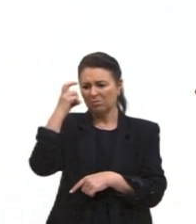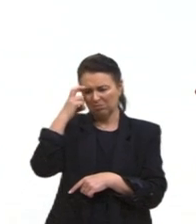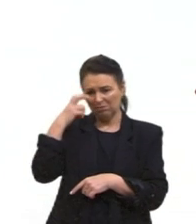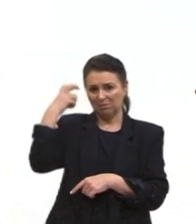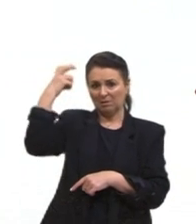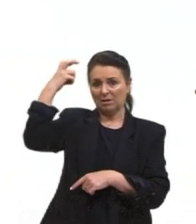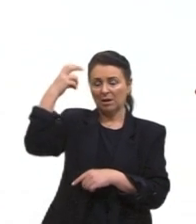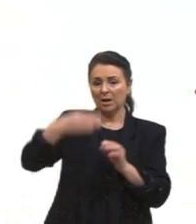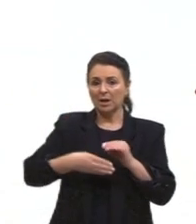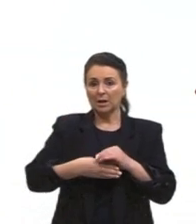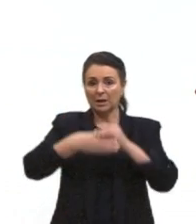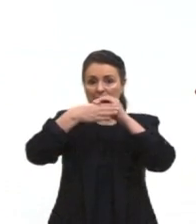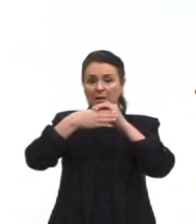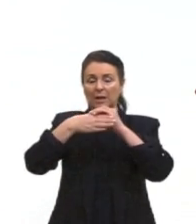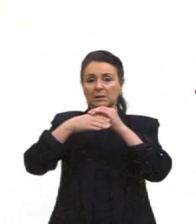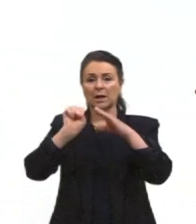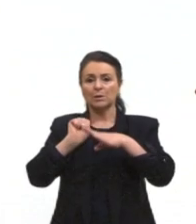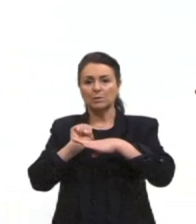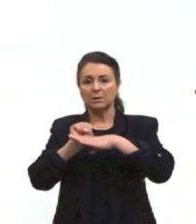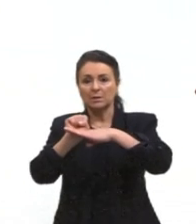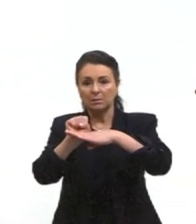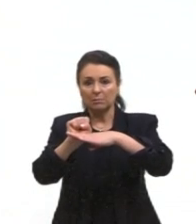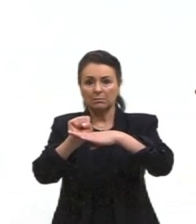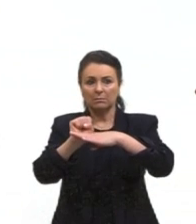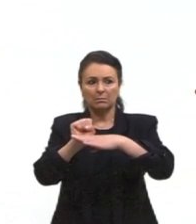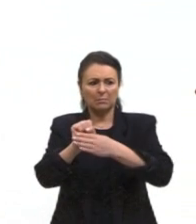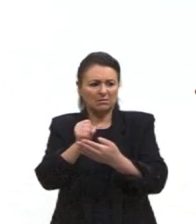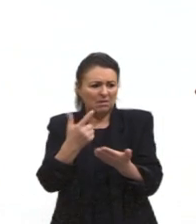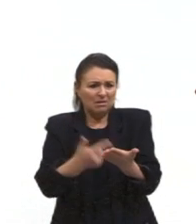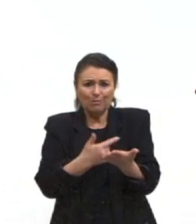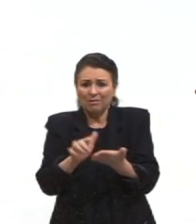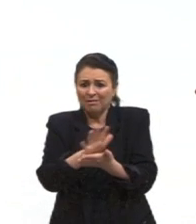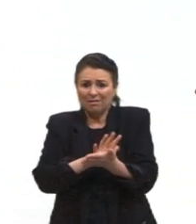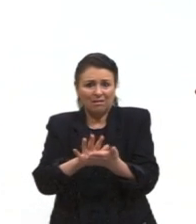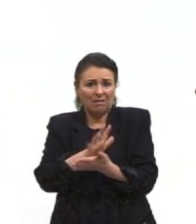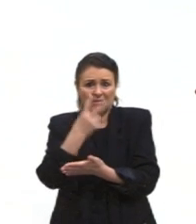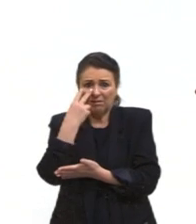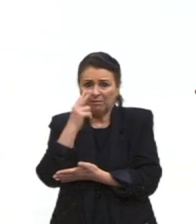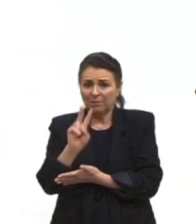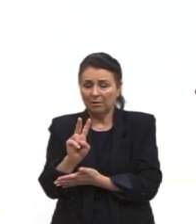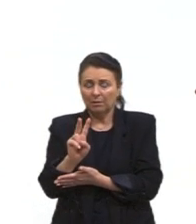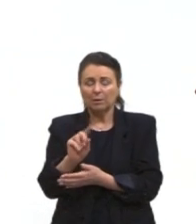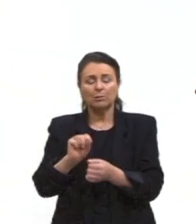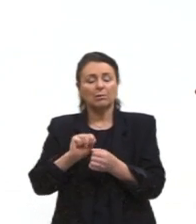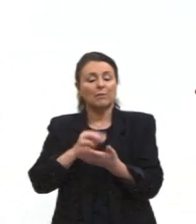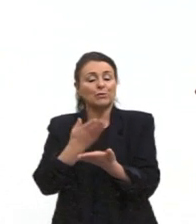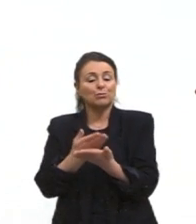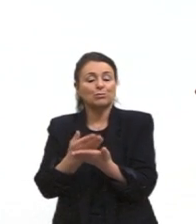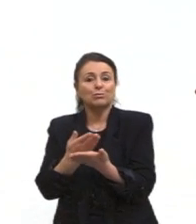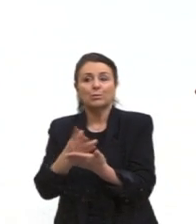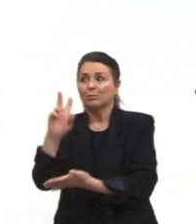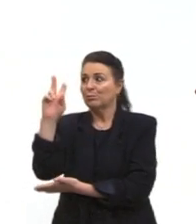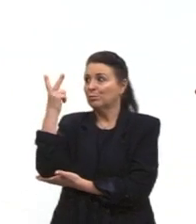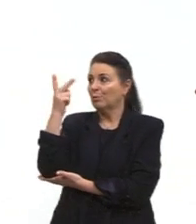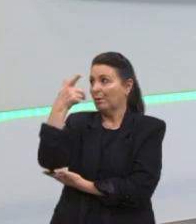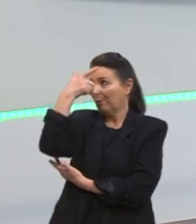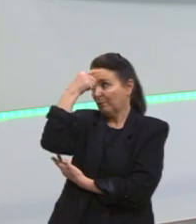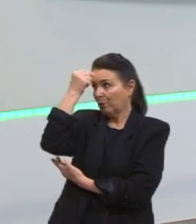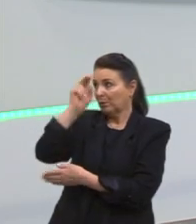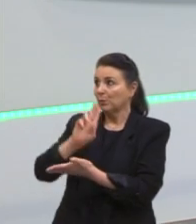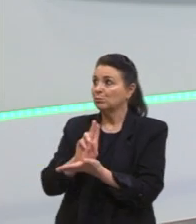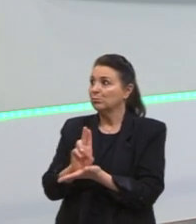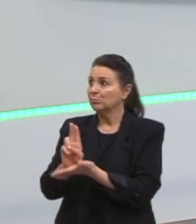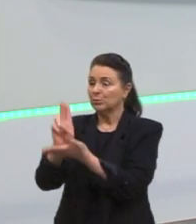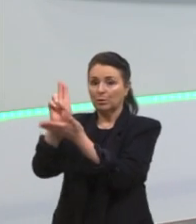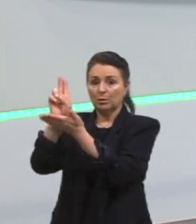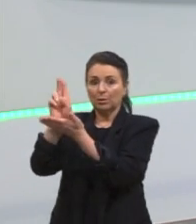socialistas, mas também tinham os livros que eram nada a ver. E daí imagina, na época, você estava fazendo história na universidade, por exemplo. Você precisa ler